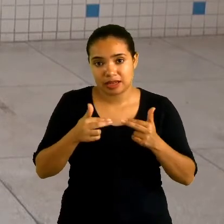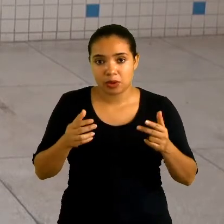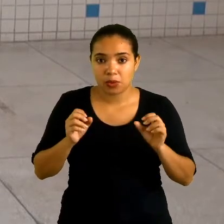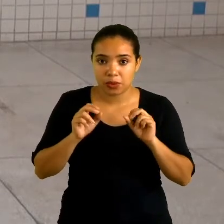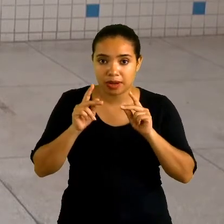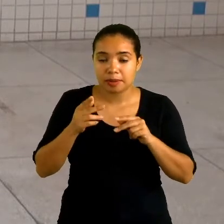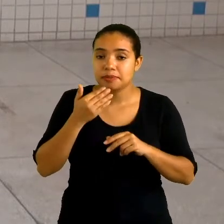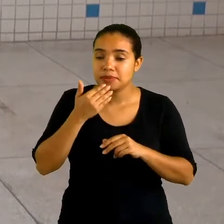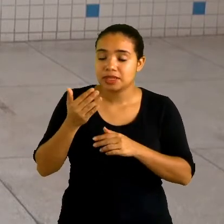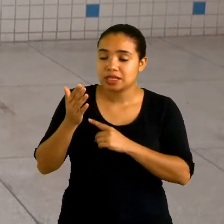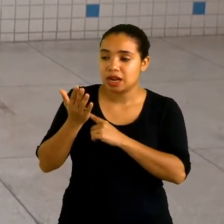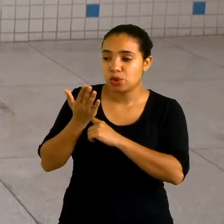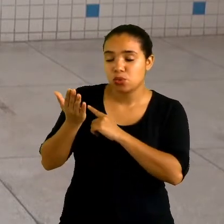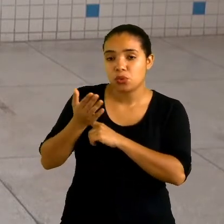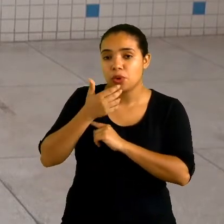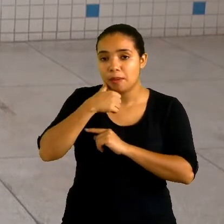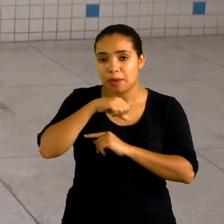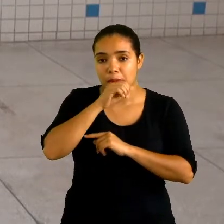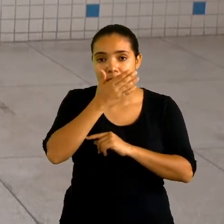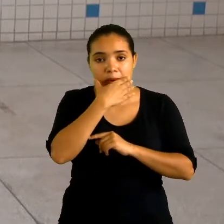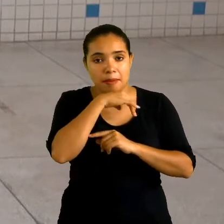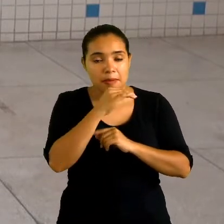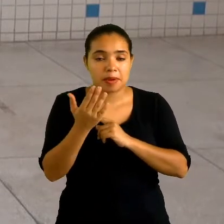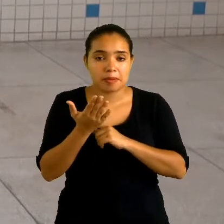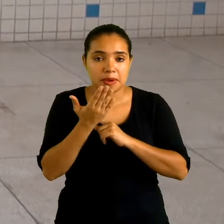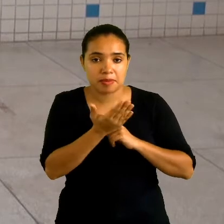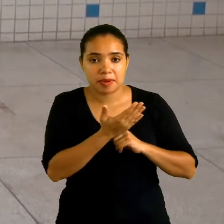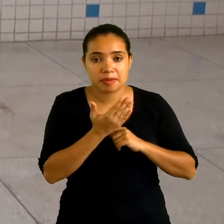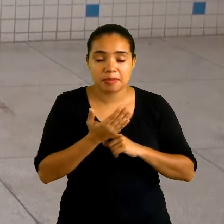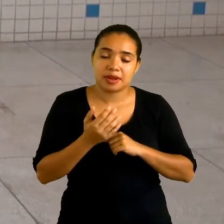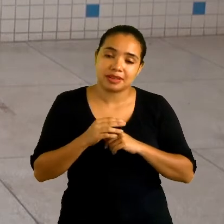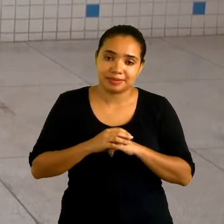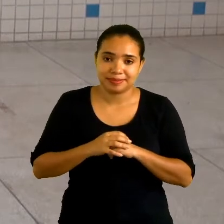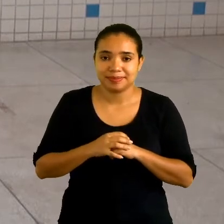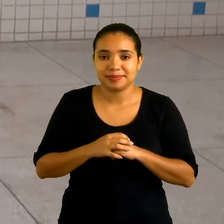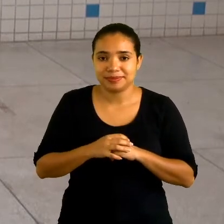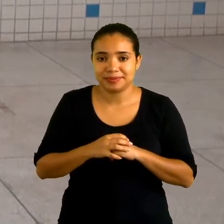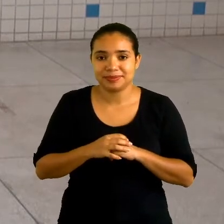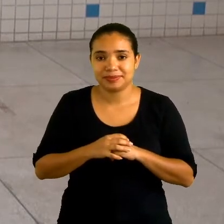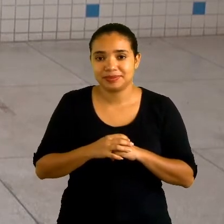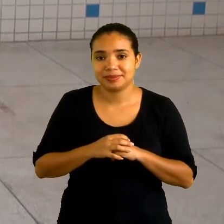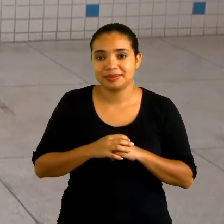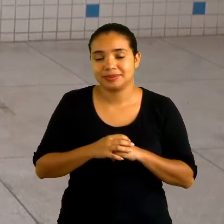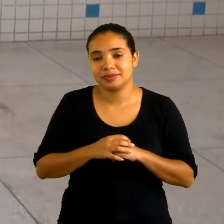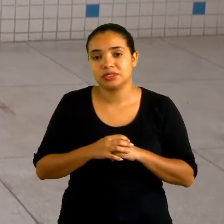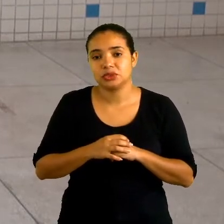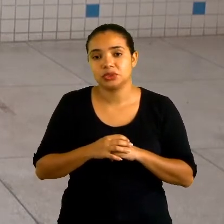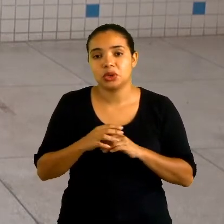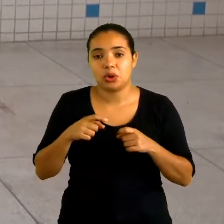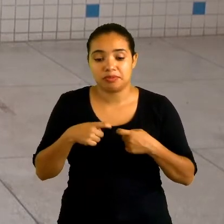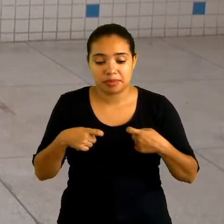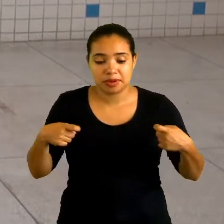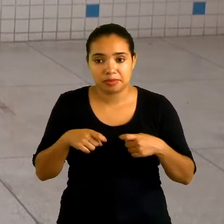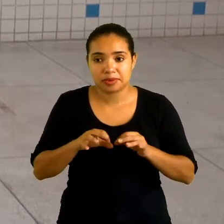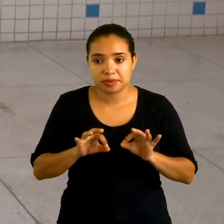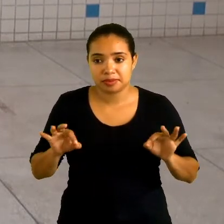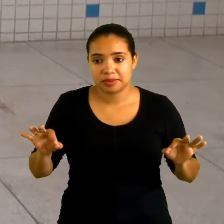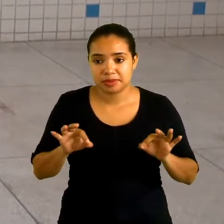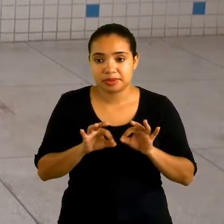Peça ajuda ao seu pai, sua mãe ou algum adulto aí da sua casa, amarre o elástico e o objetivo é